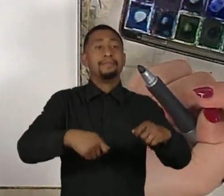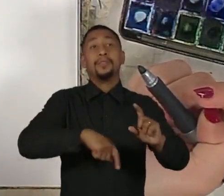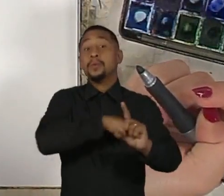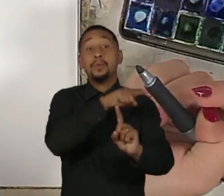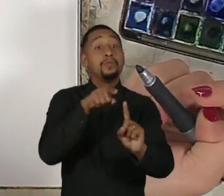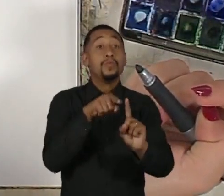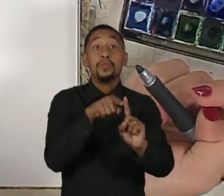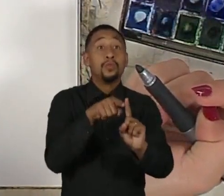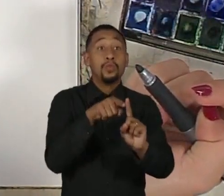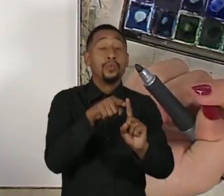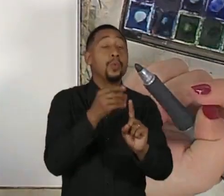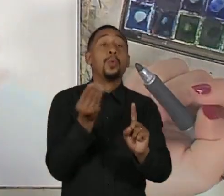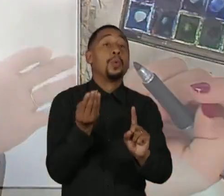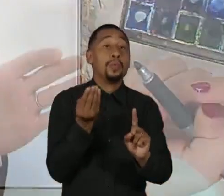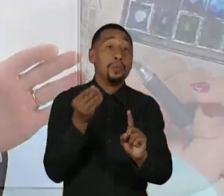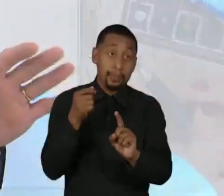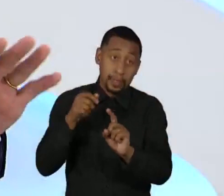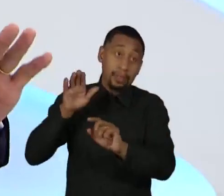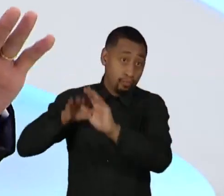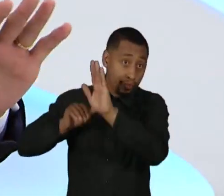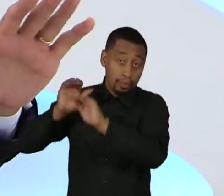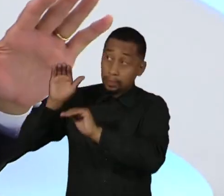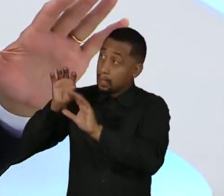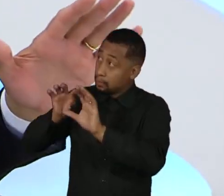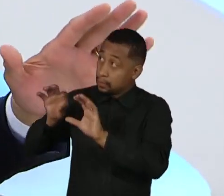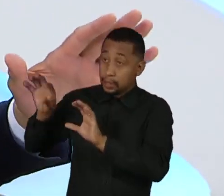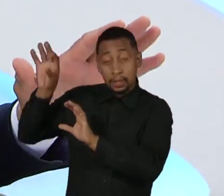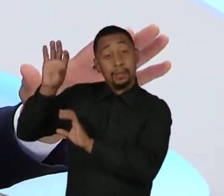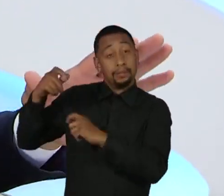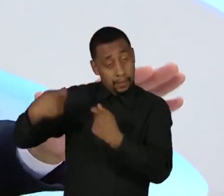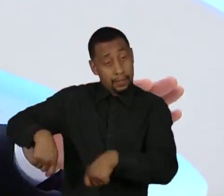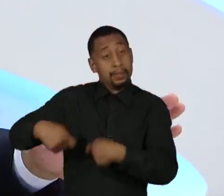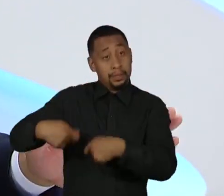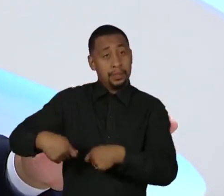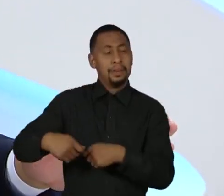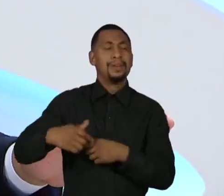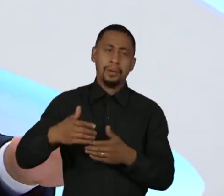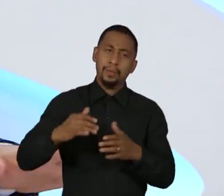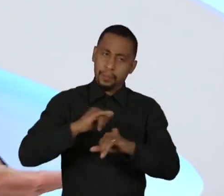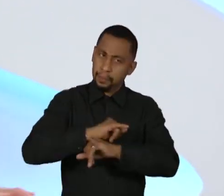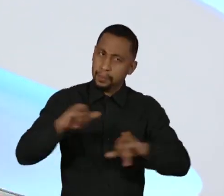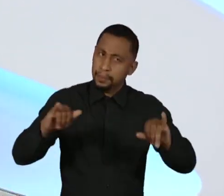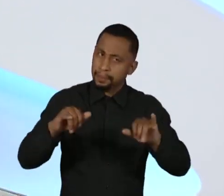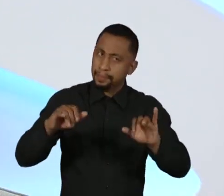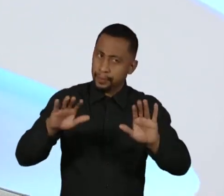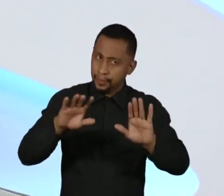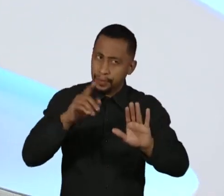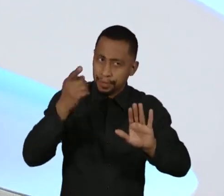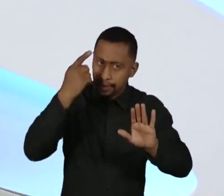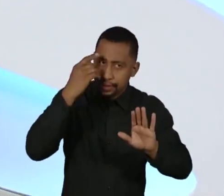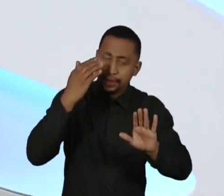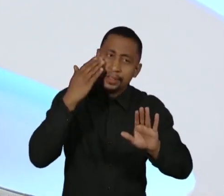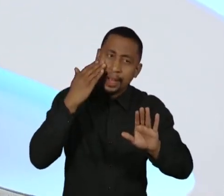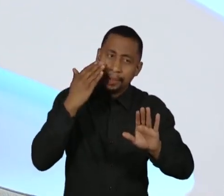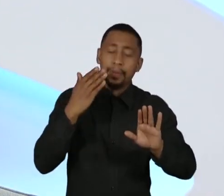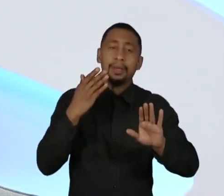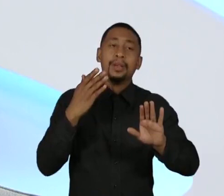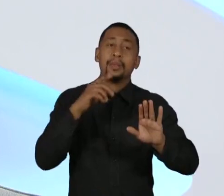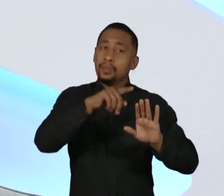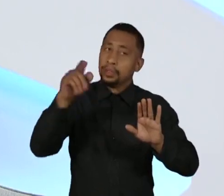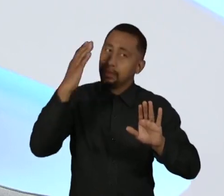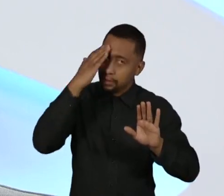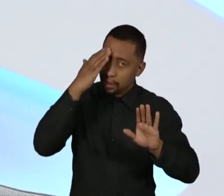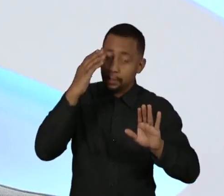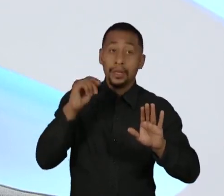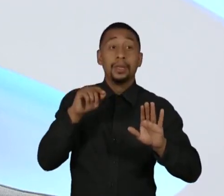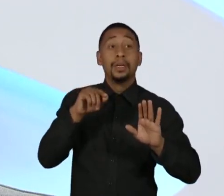se não envolvê-los. Quero lembrar que nós estamos apenas há praticamente 5 meses no Ministério, priorizamos a política da